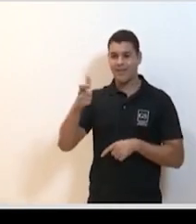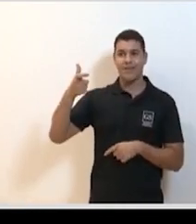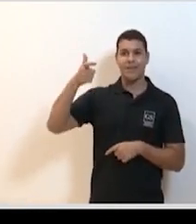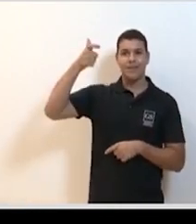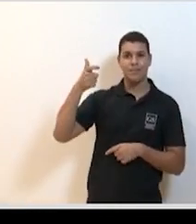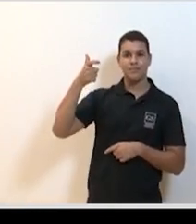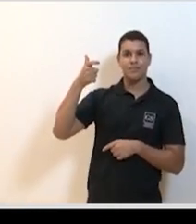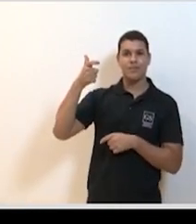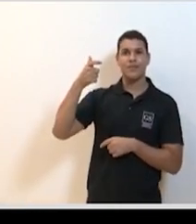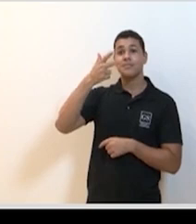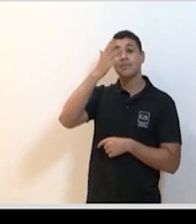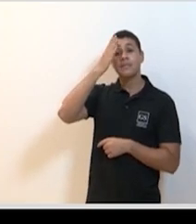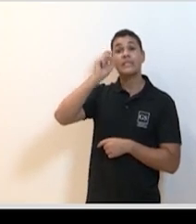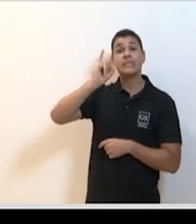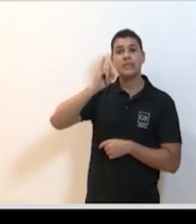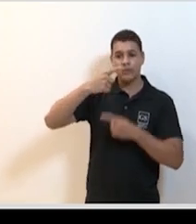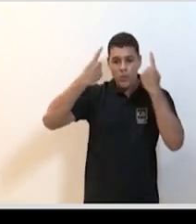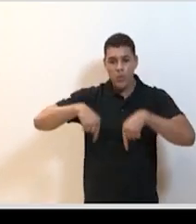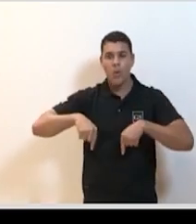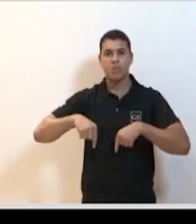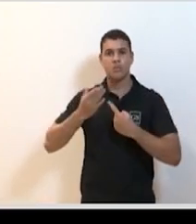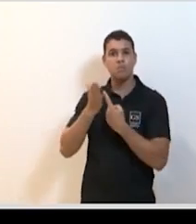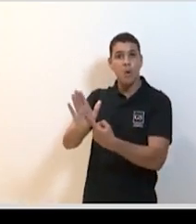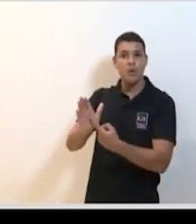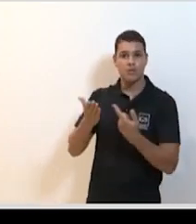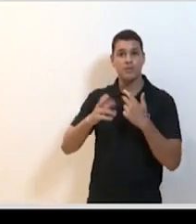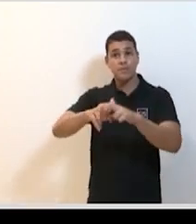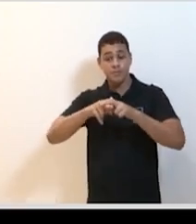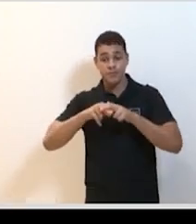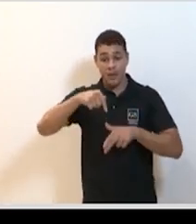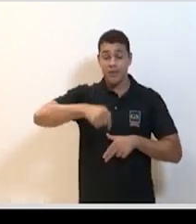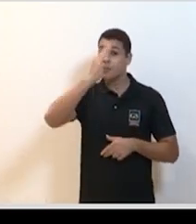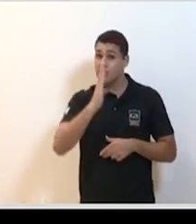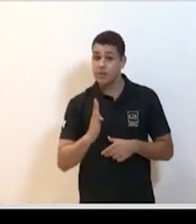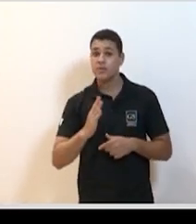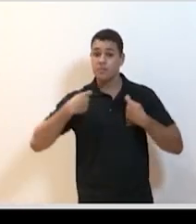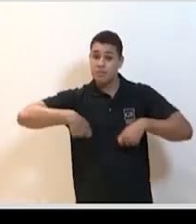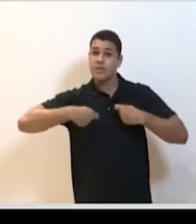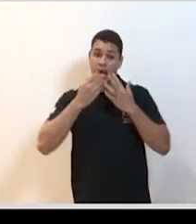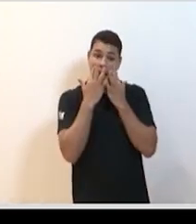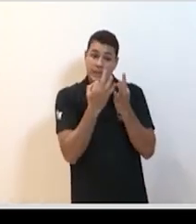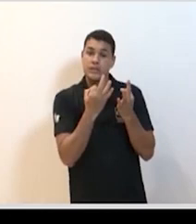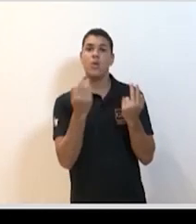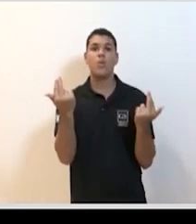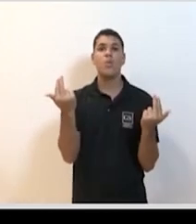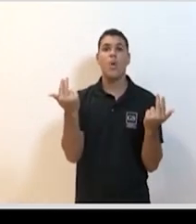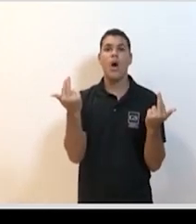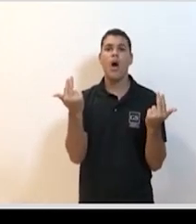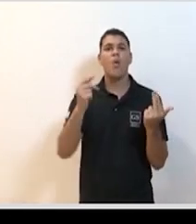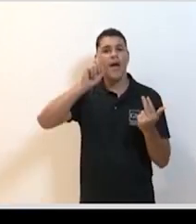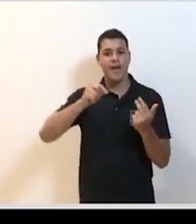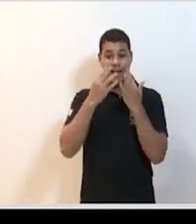nesse momento de saída também a gente vai ter um momento atenção básica no sentido de atenção